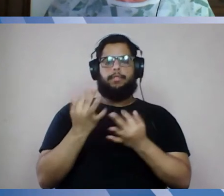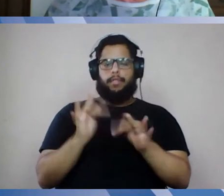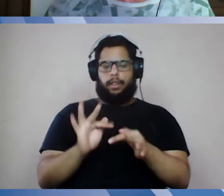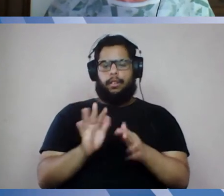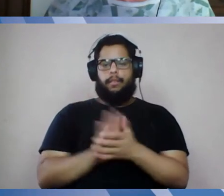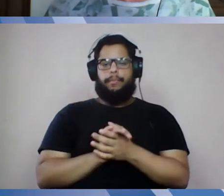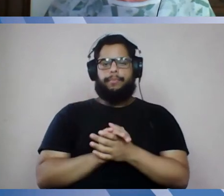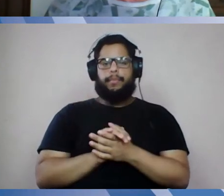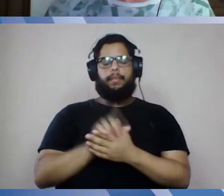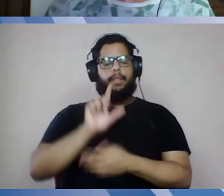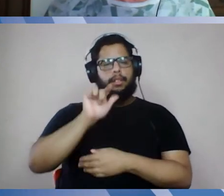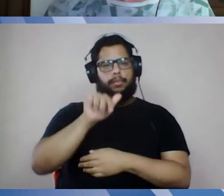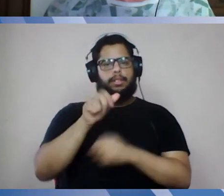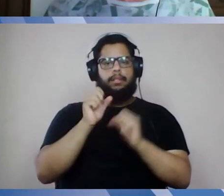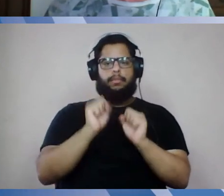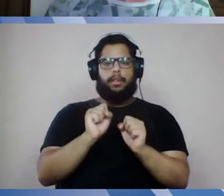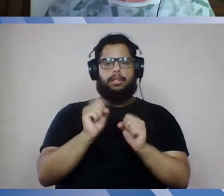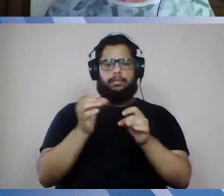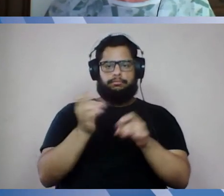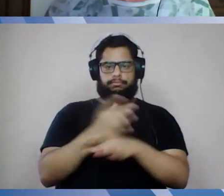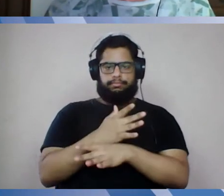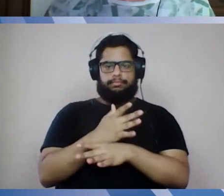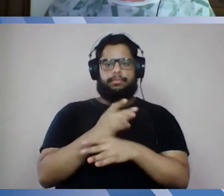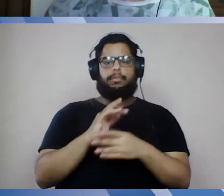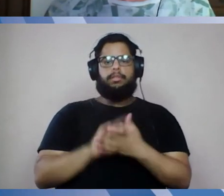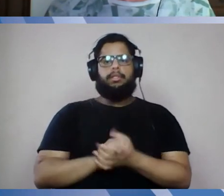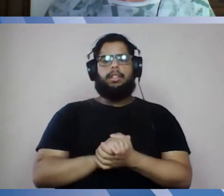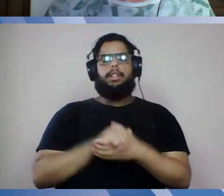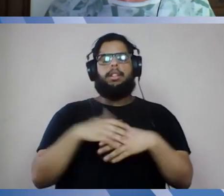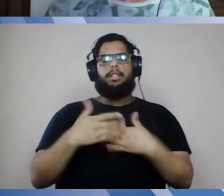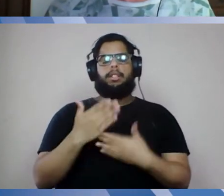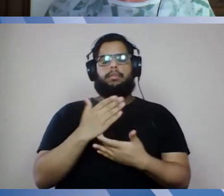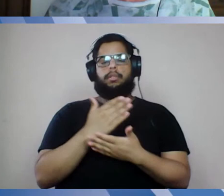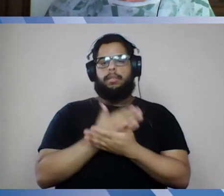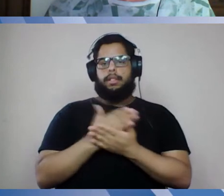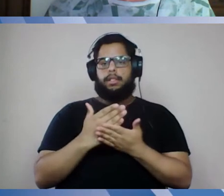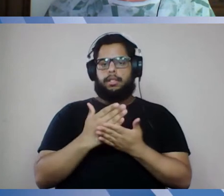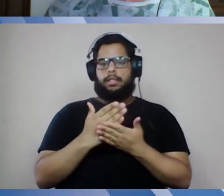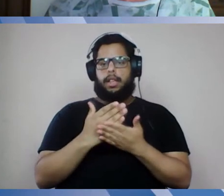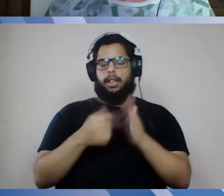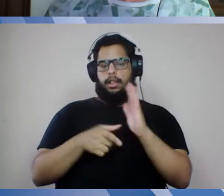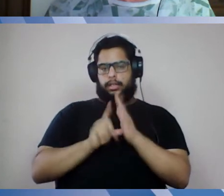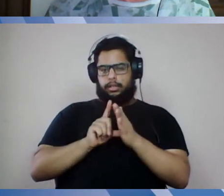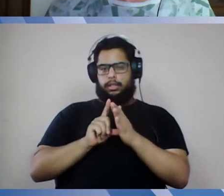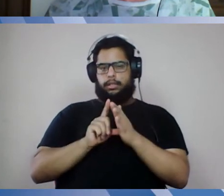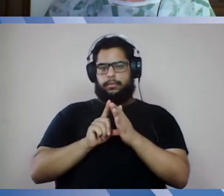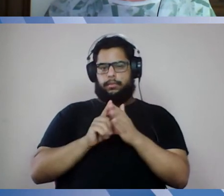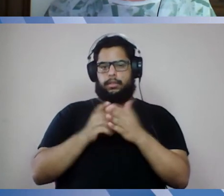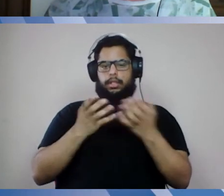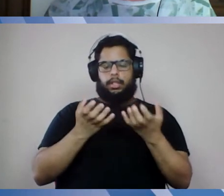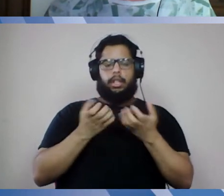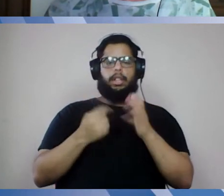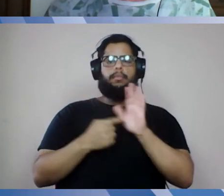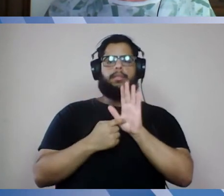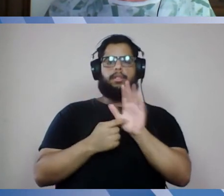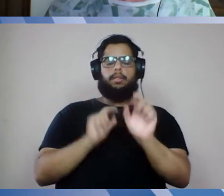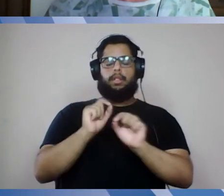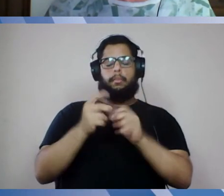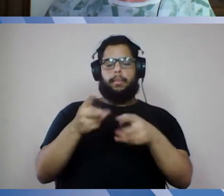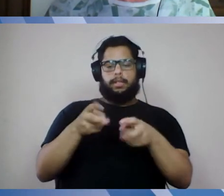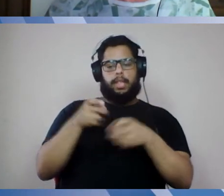depois possa encerrar. E para passar para essas considerações finais, eu queria trazer algo, a gente percebe nos comentários,